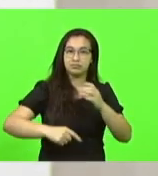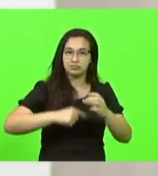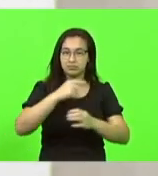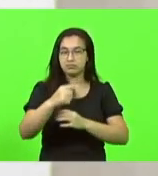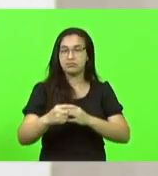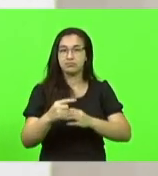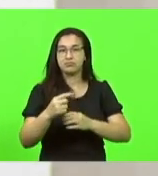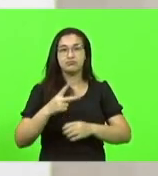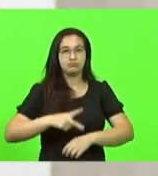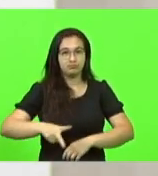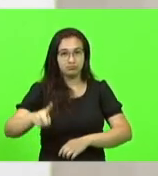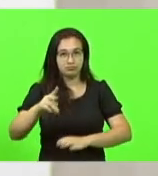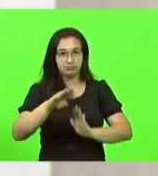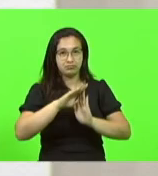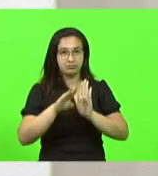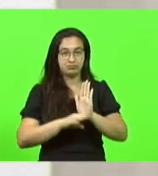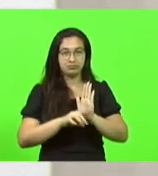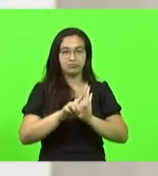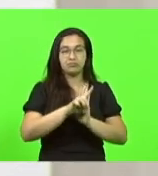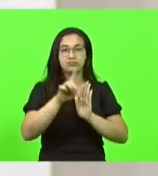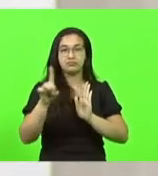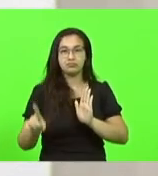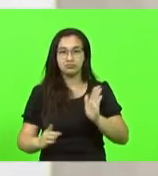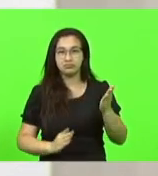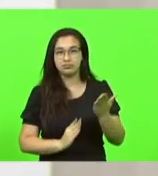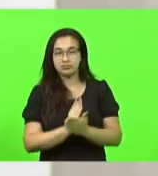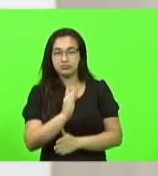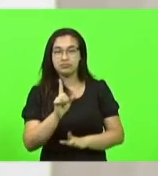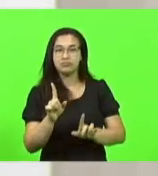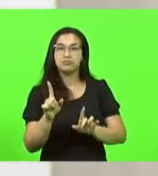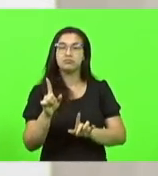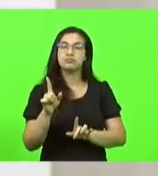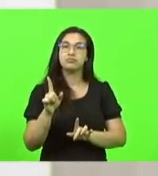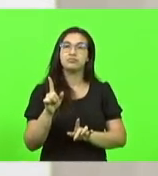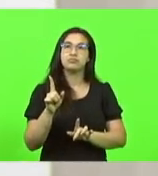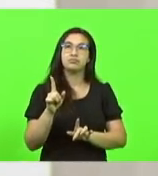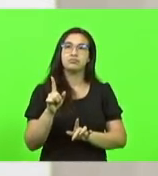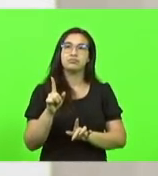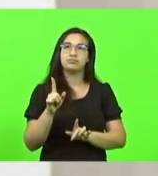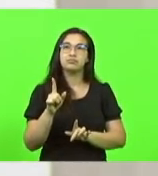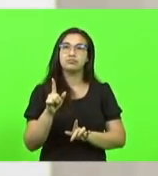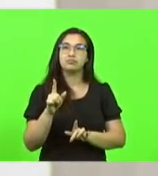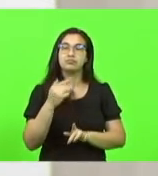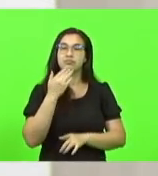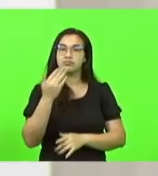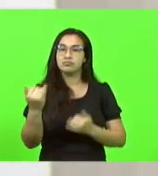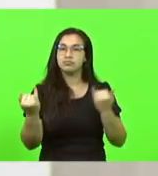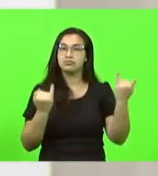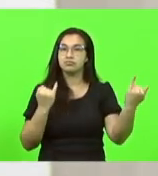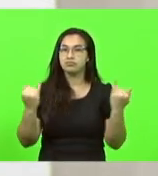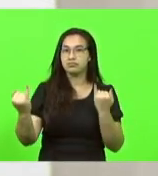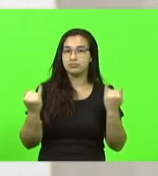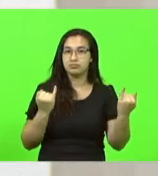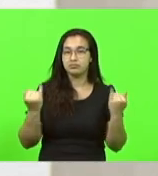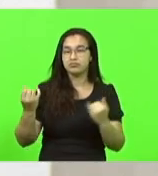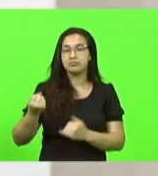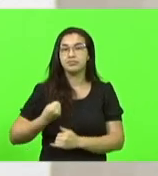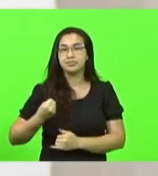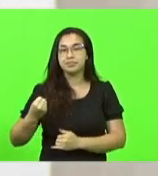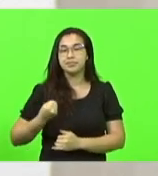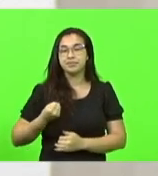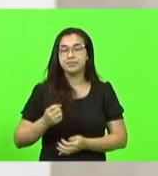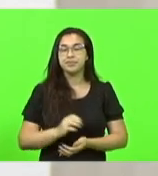continuidade à ordem do dia, foram aprovadas os pedidos de informação nº